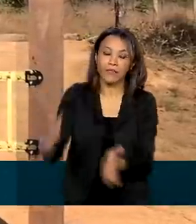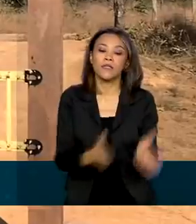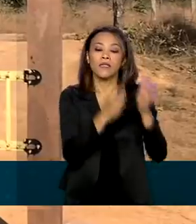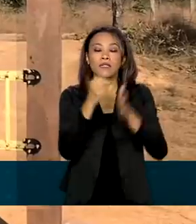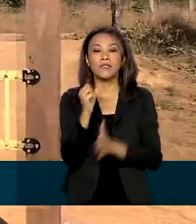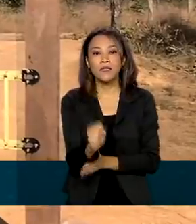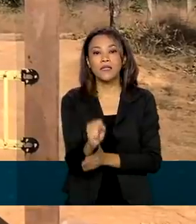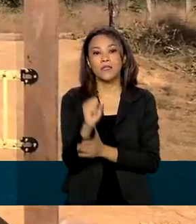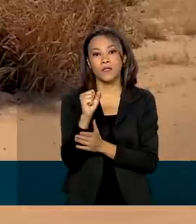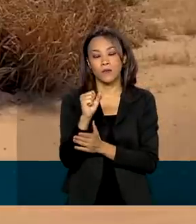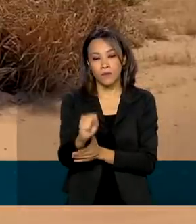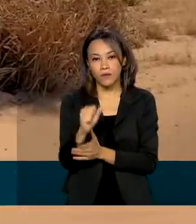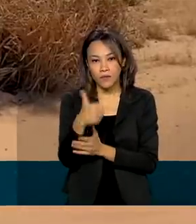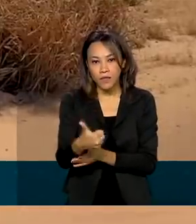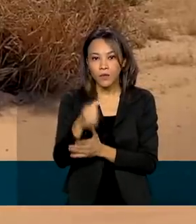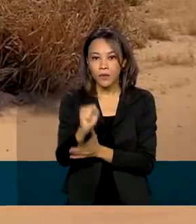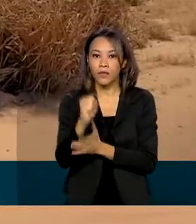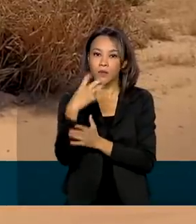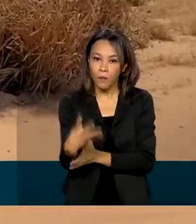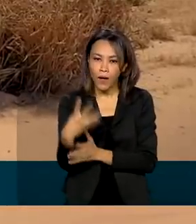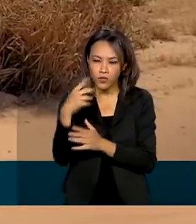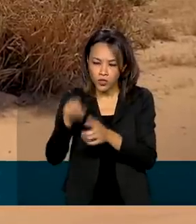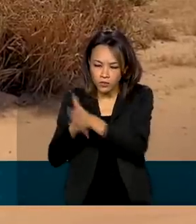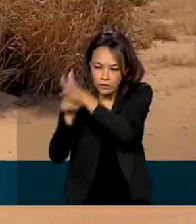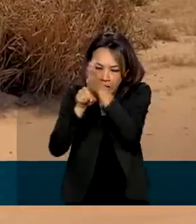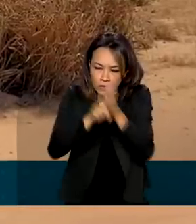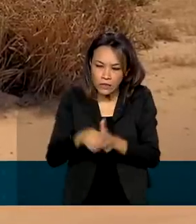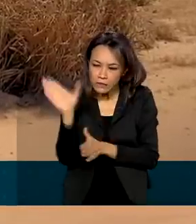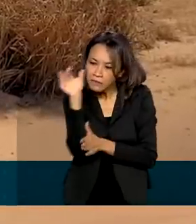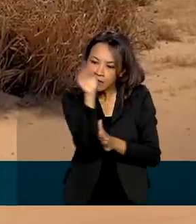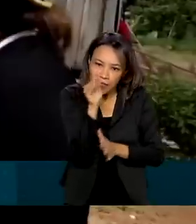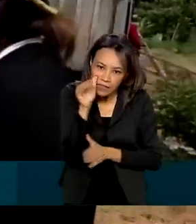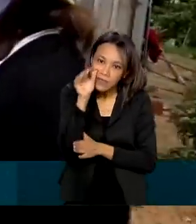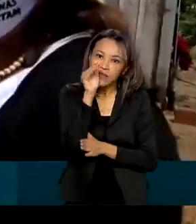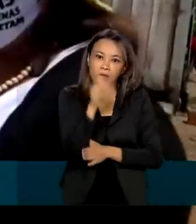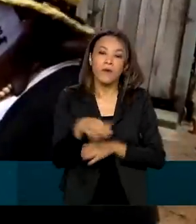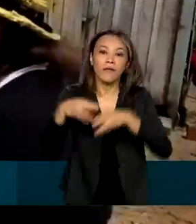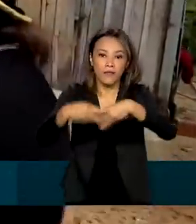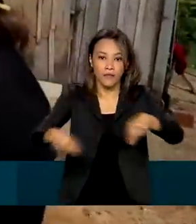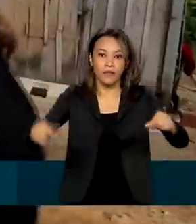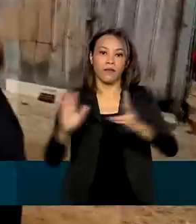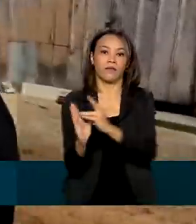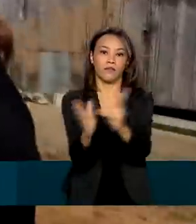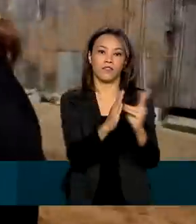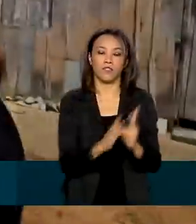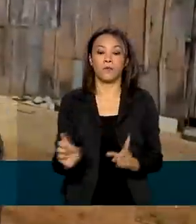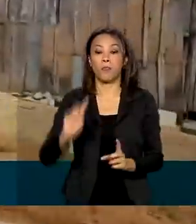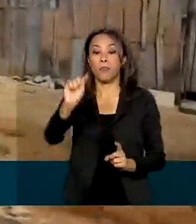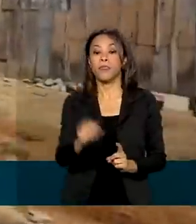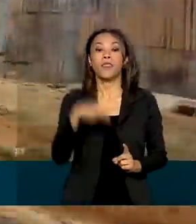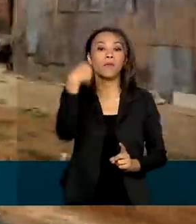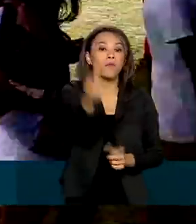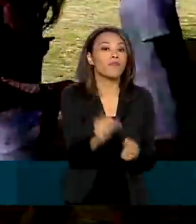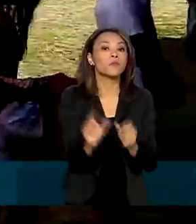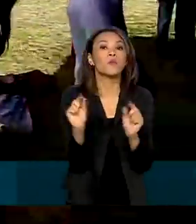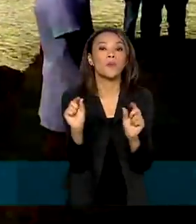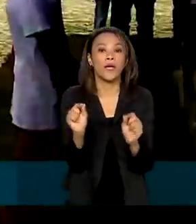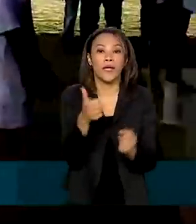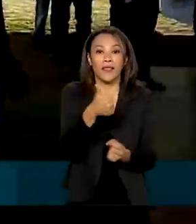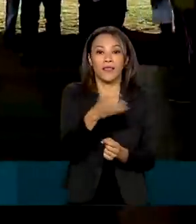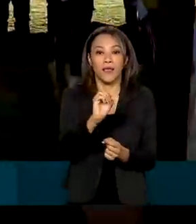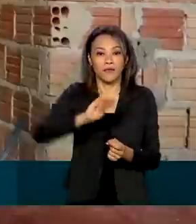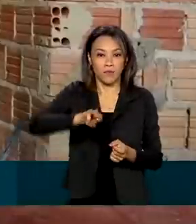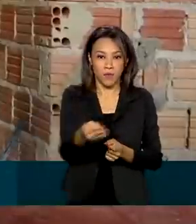ações de fiscalização em 128 terras indígenas. O próximo passo será o repasse de R 10 milhões